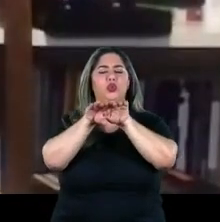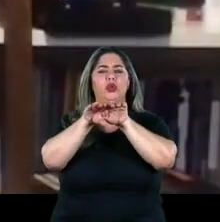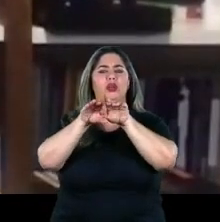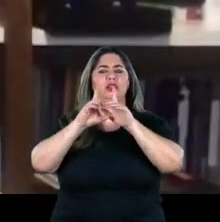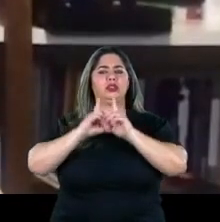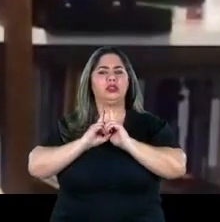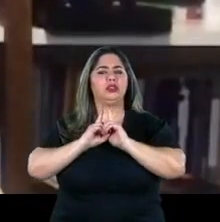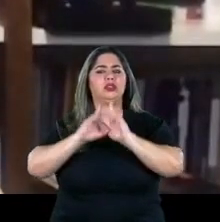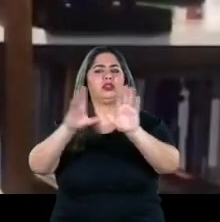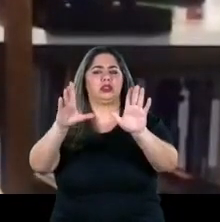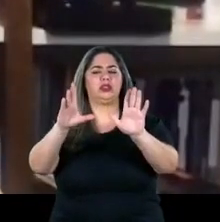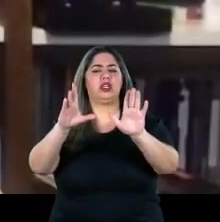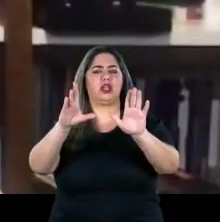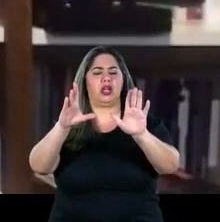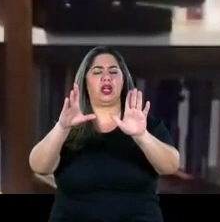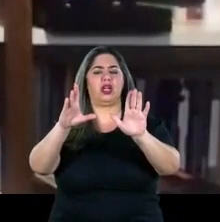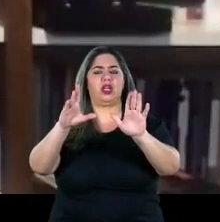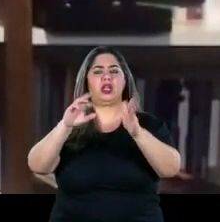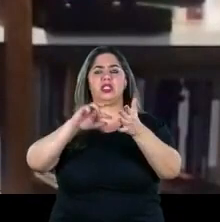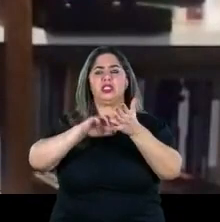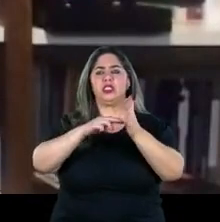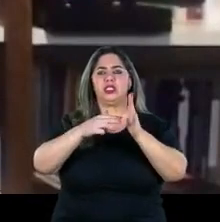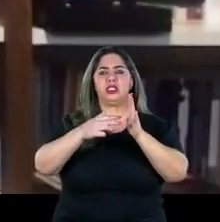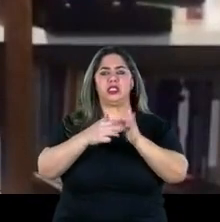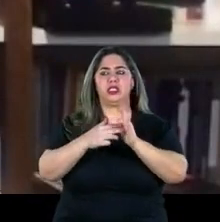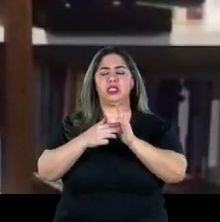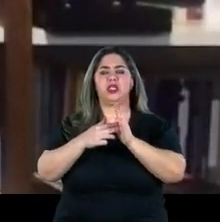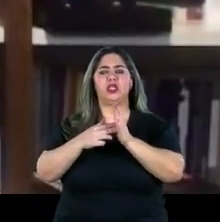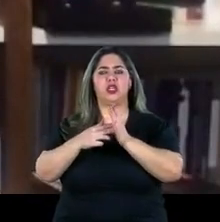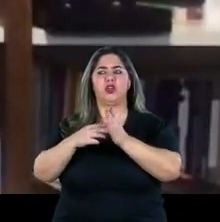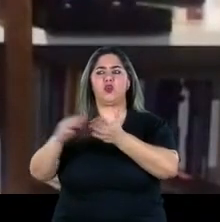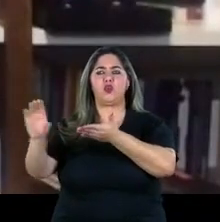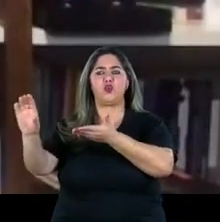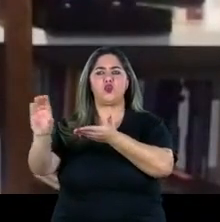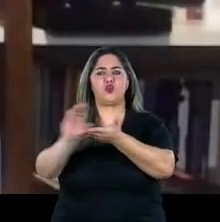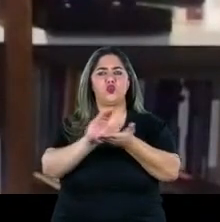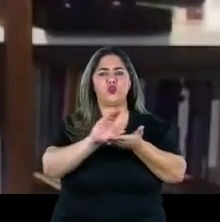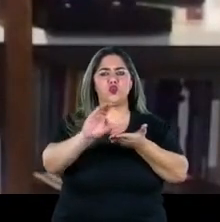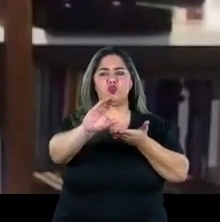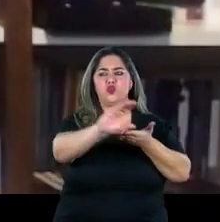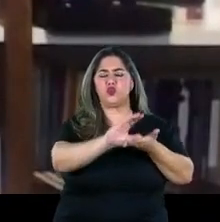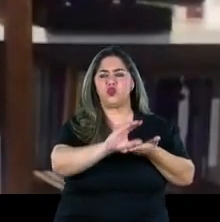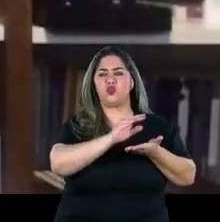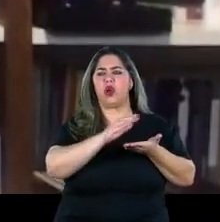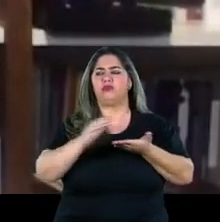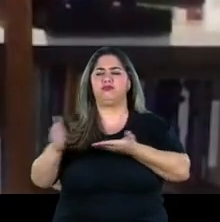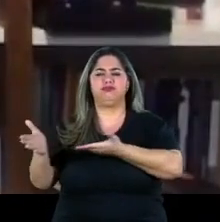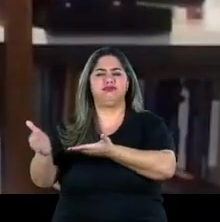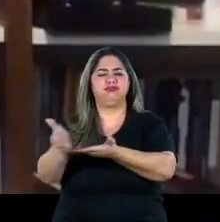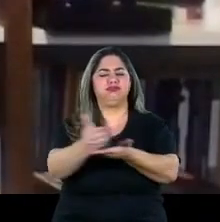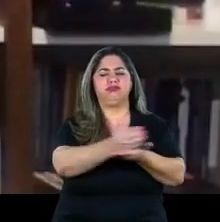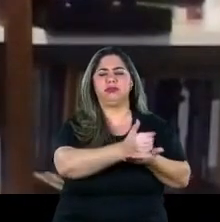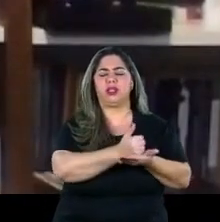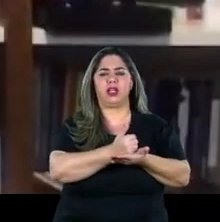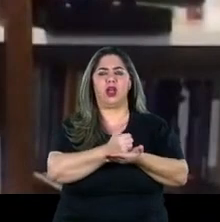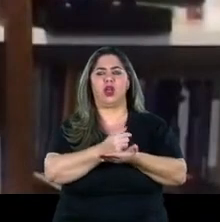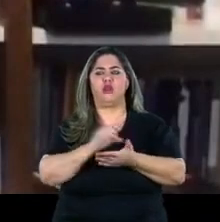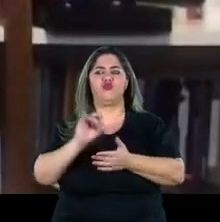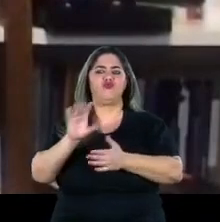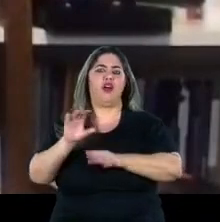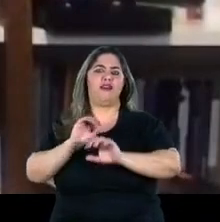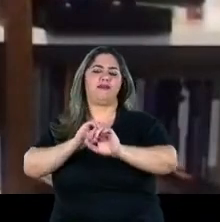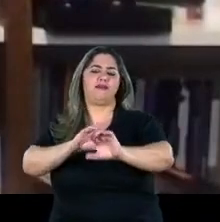aberta significa investir efetivamente não no discurso da boca pra fora apenas em